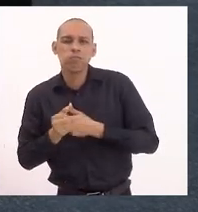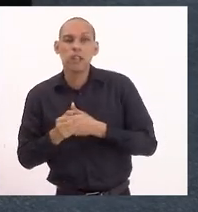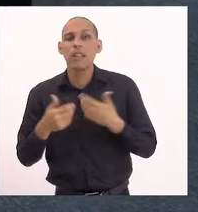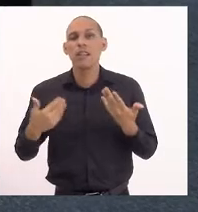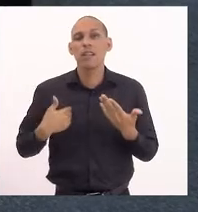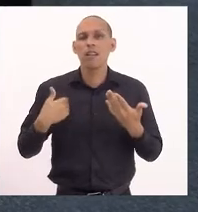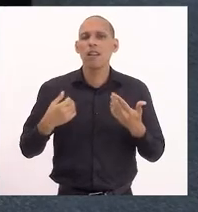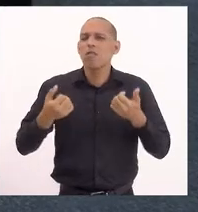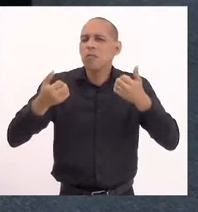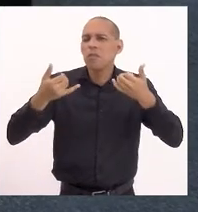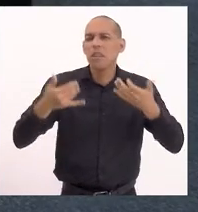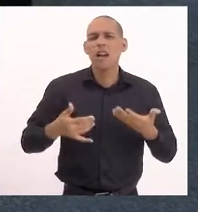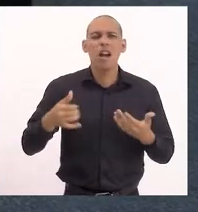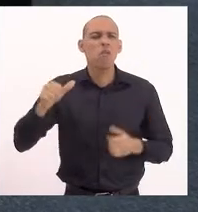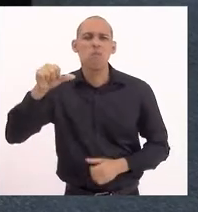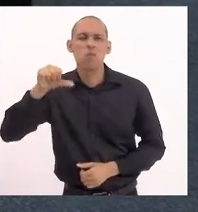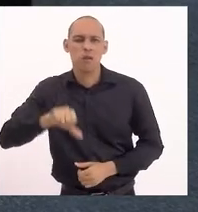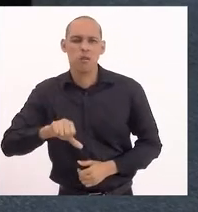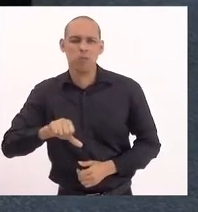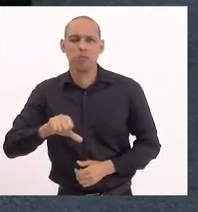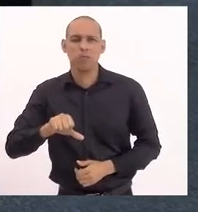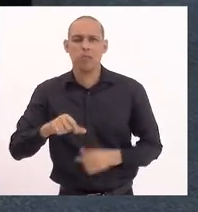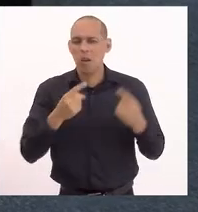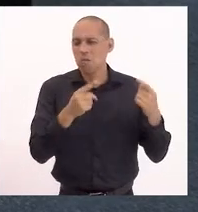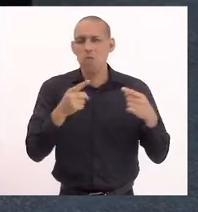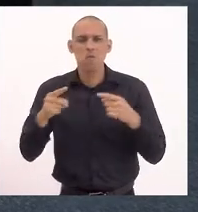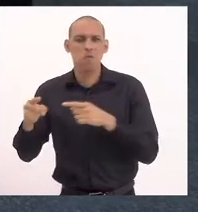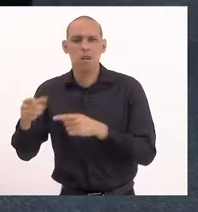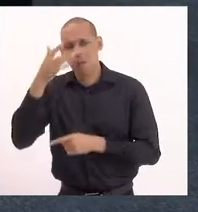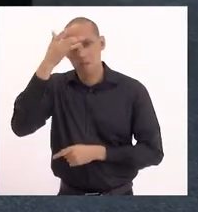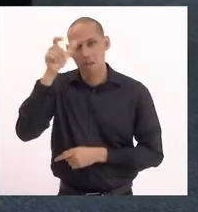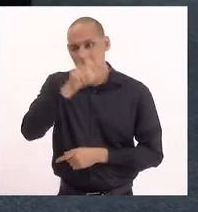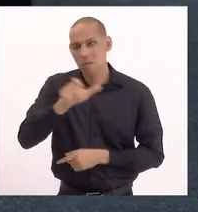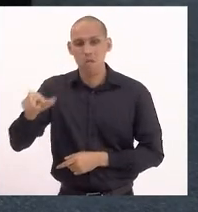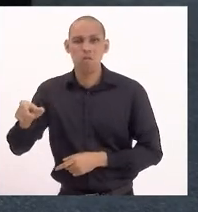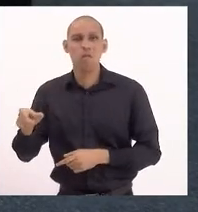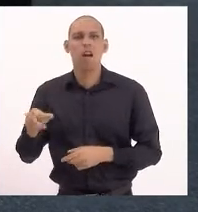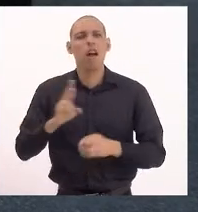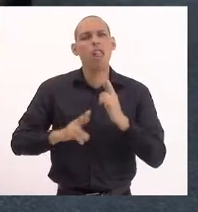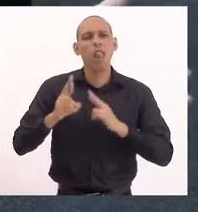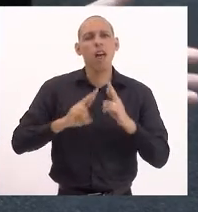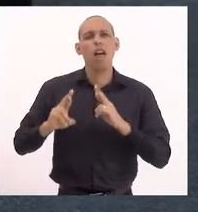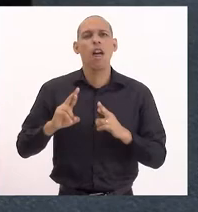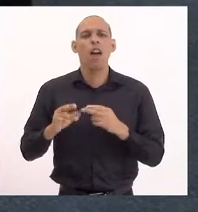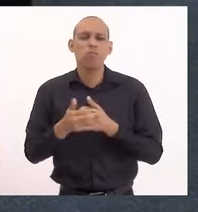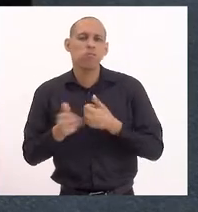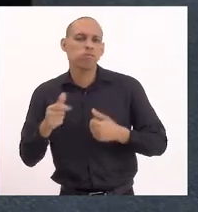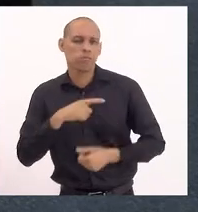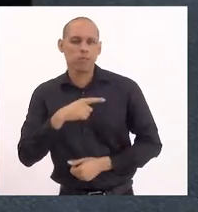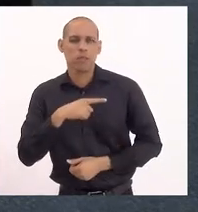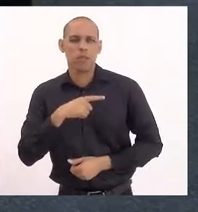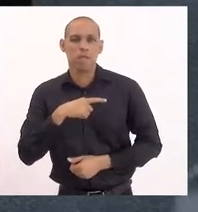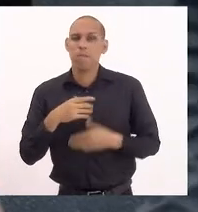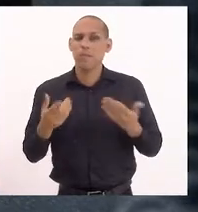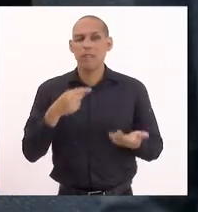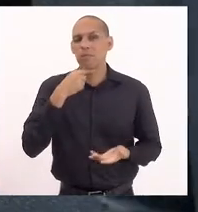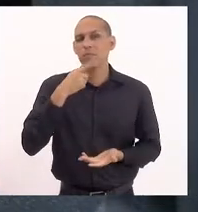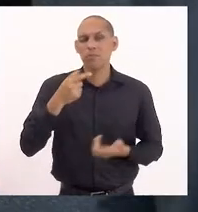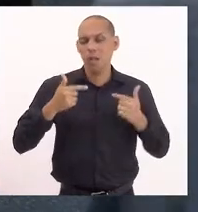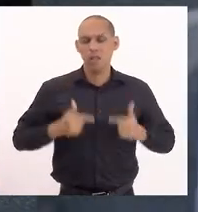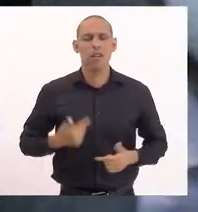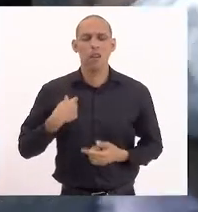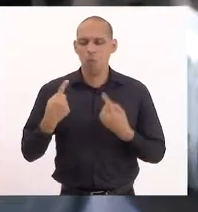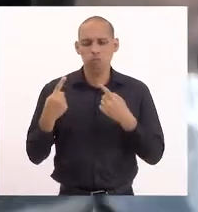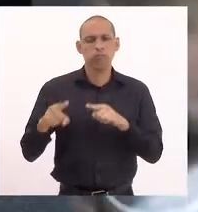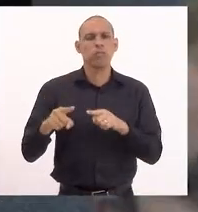manifestou de maneira desairosa contra as pessoas que mantêm relações homoafetivas, e, portanto, não dá para fazer nem abstenção. É o